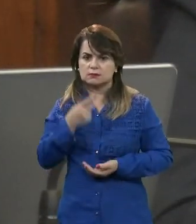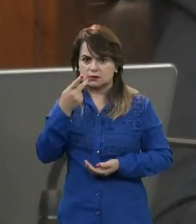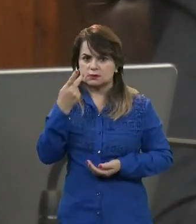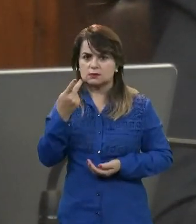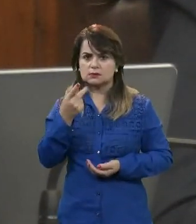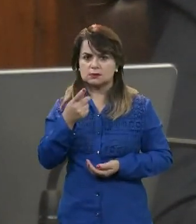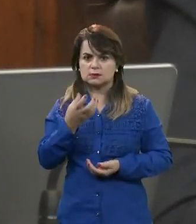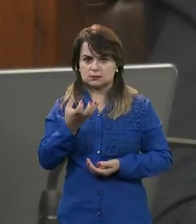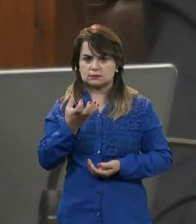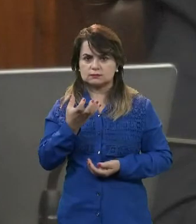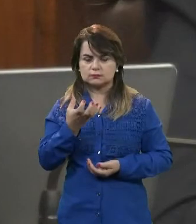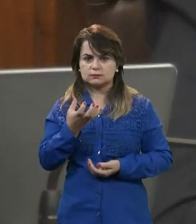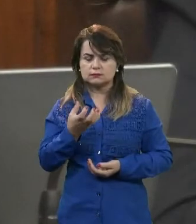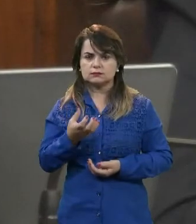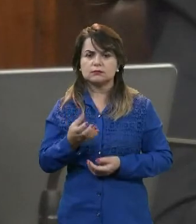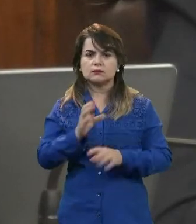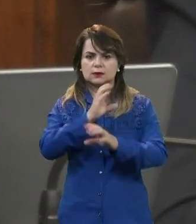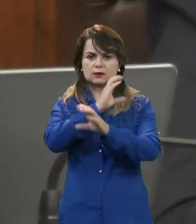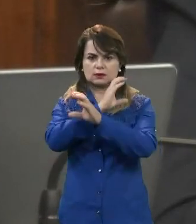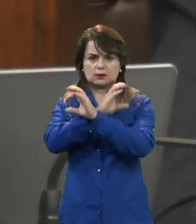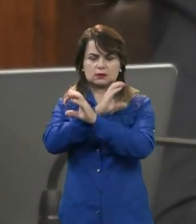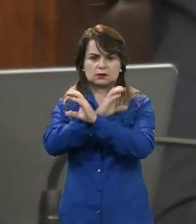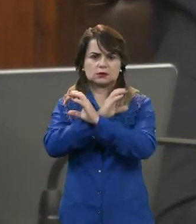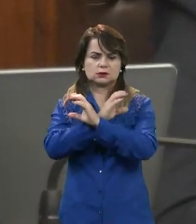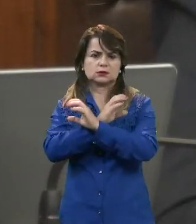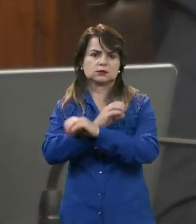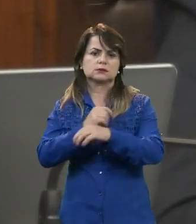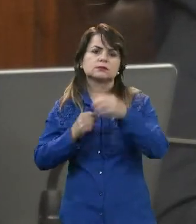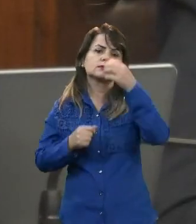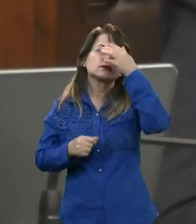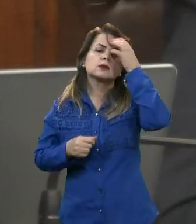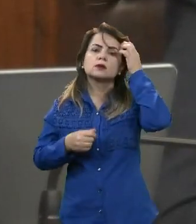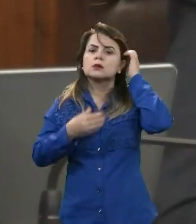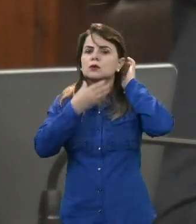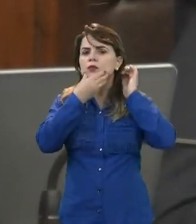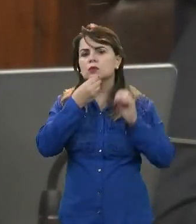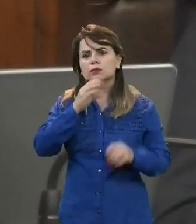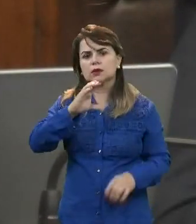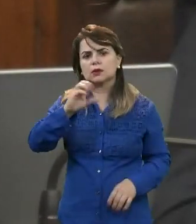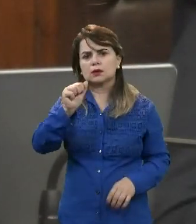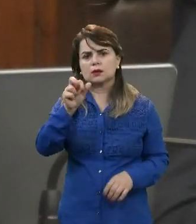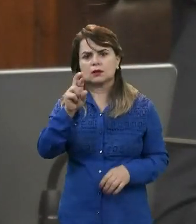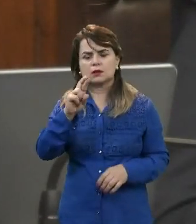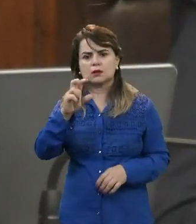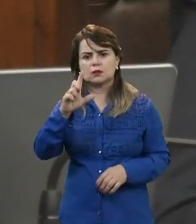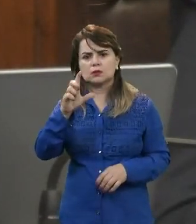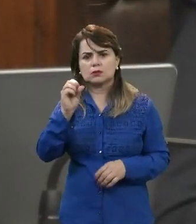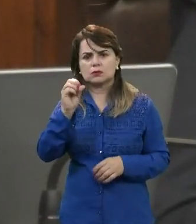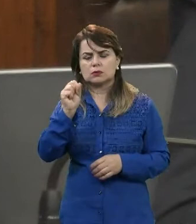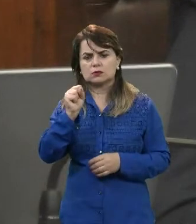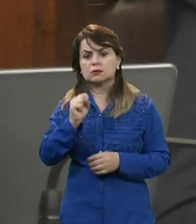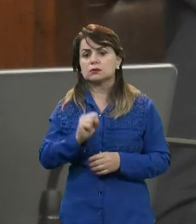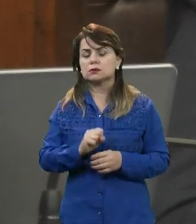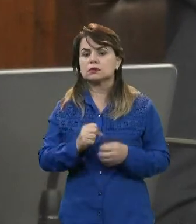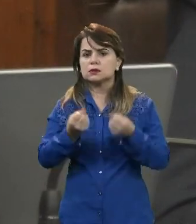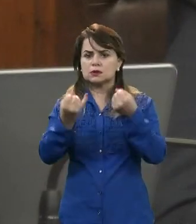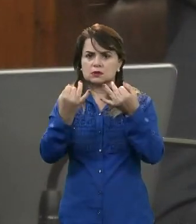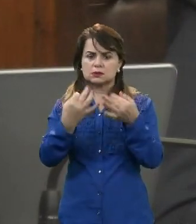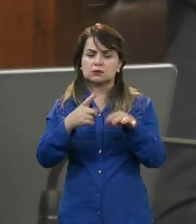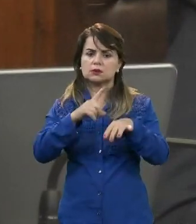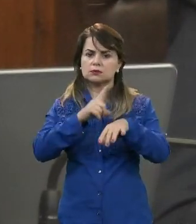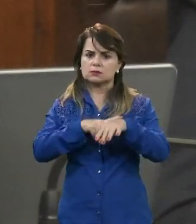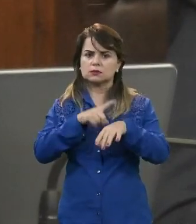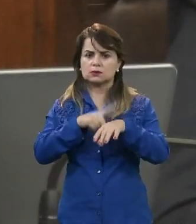Cargos, Caixa Econômica Federal. Com relação ao prazo, como foi dito pelo colega, realmente tem que ser respeitado o prazo máximo do